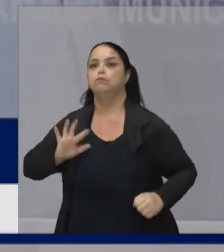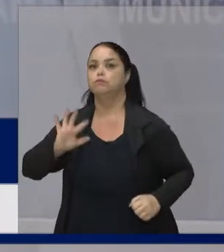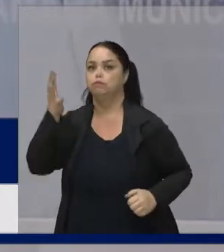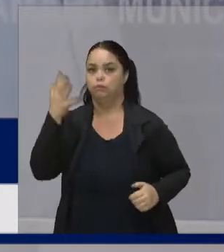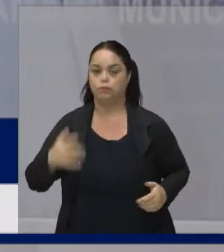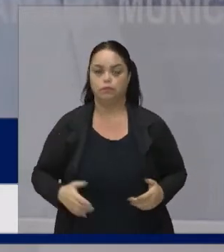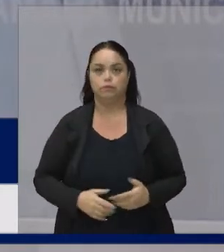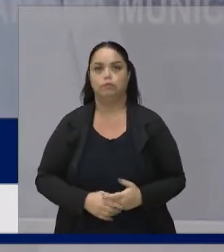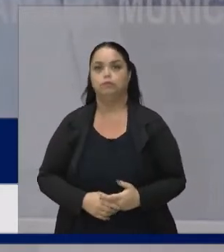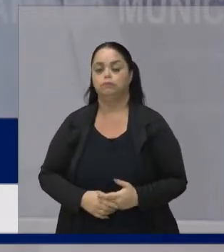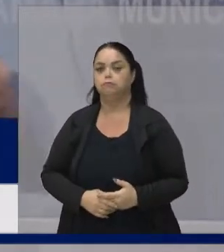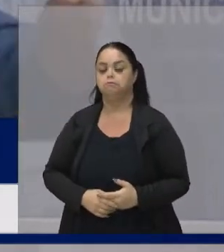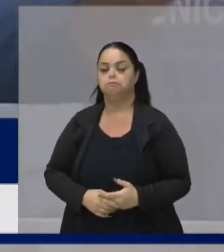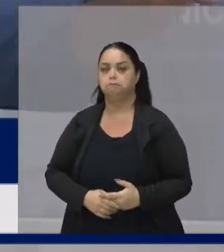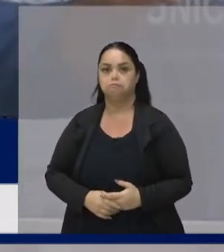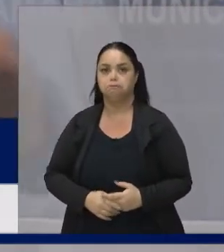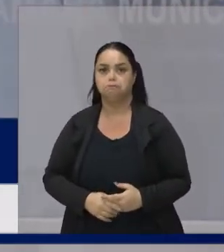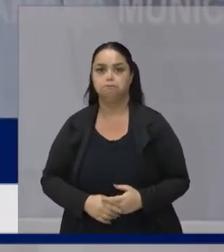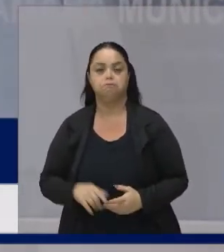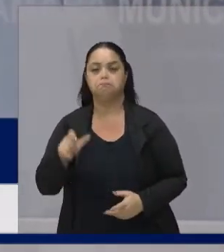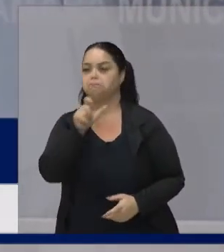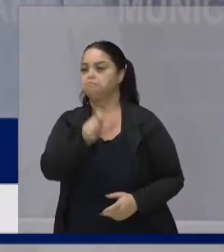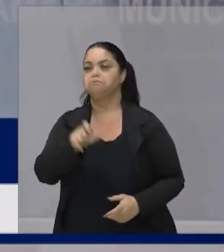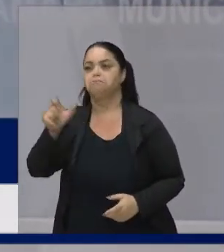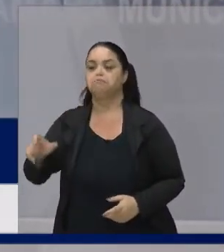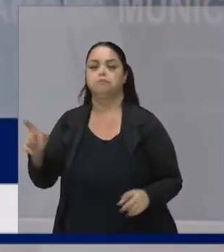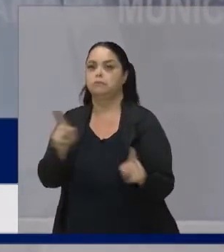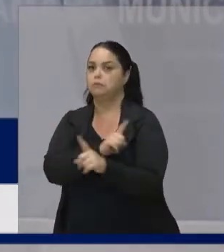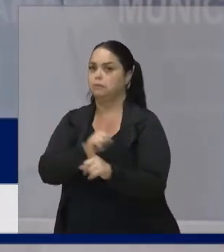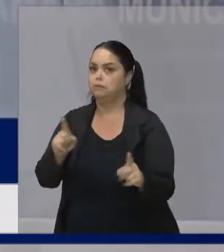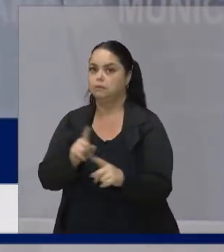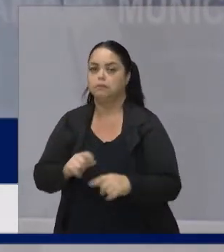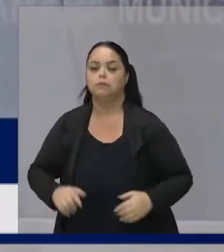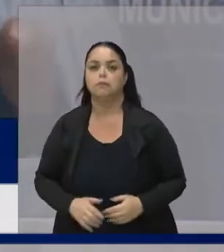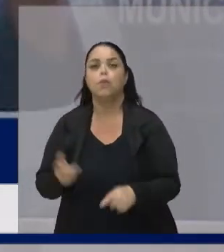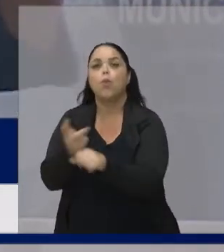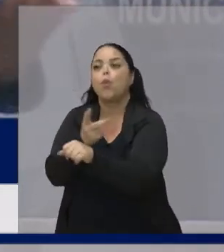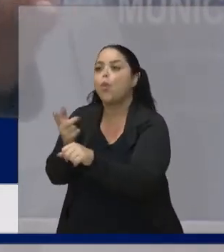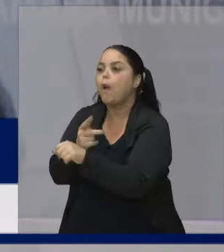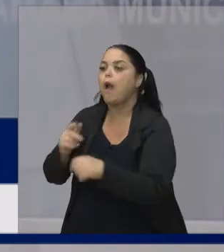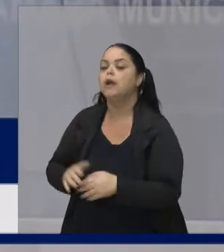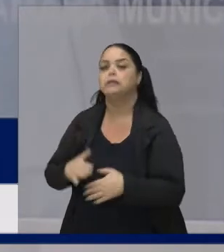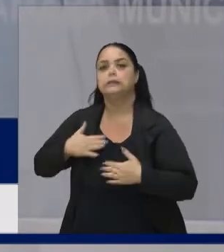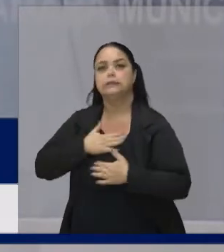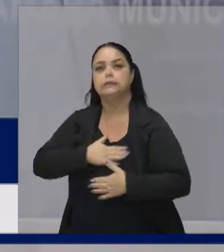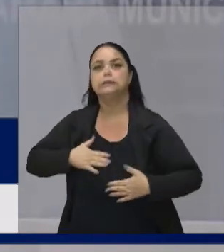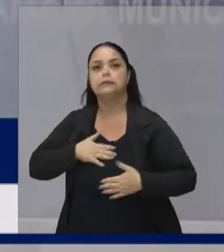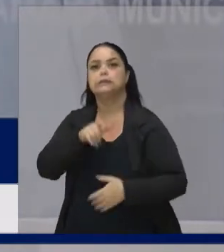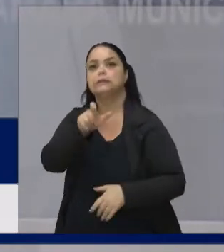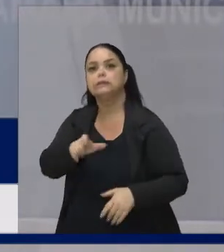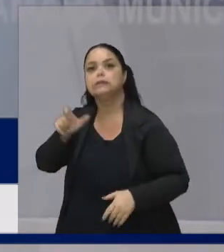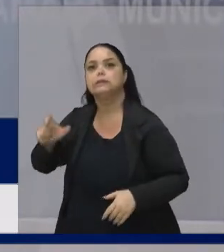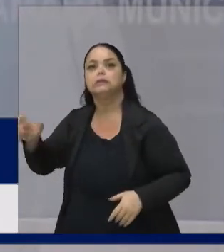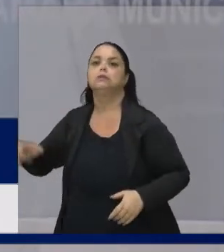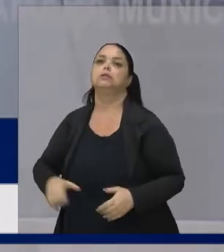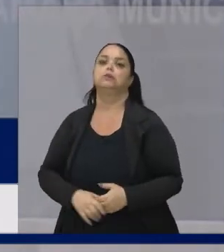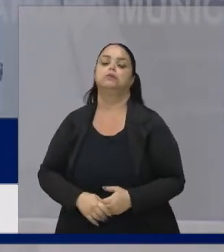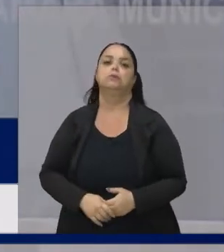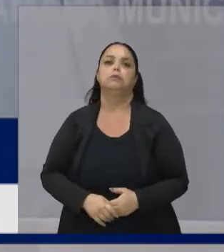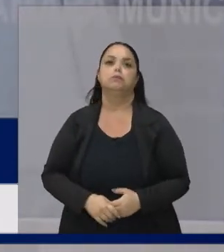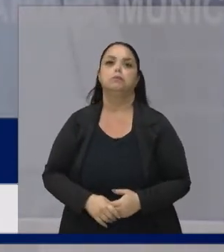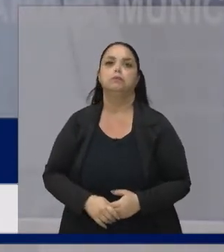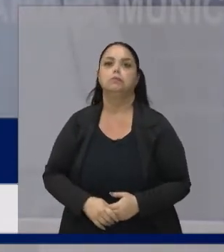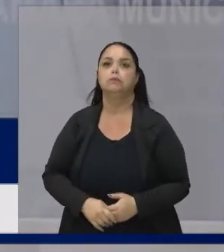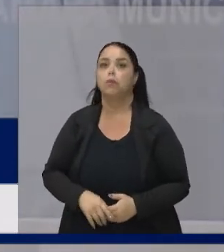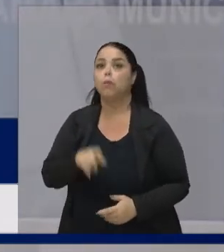Não faça Pelas pessoas Não busque Agradar as pessoas Faça